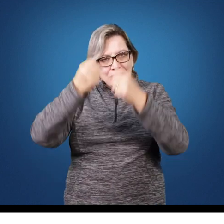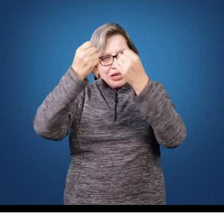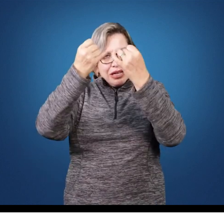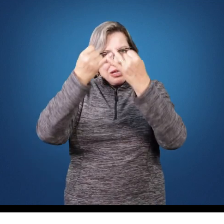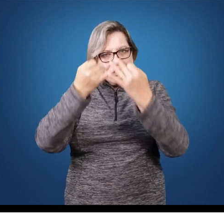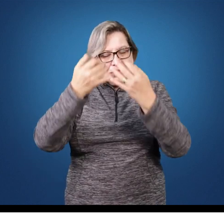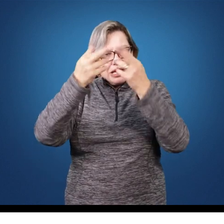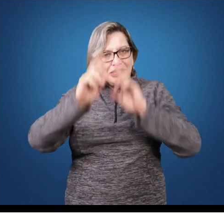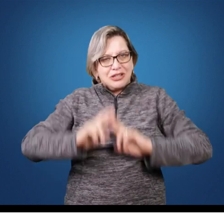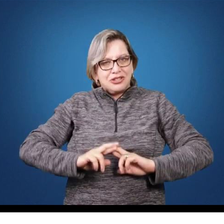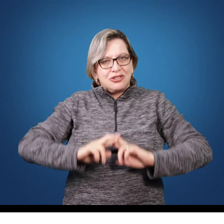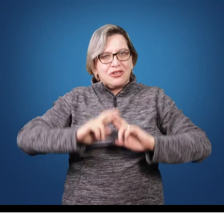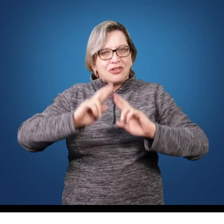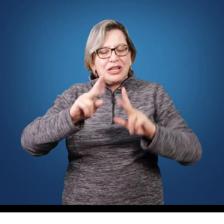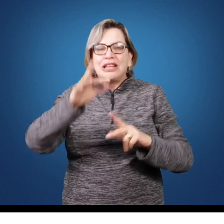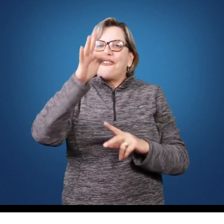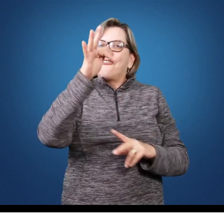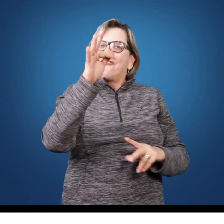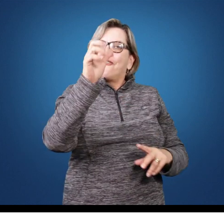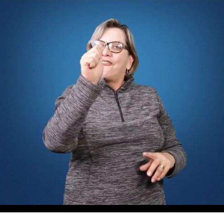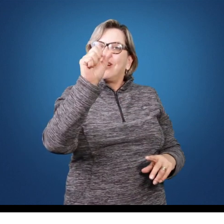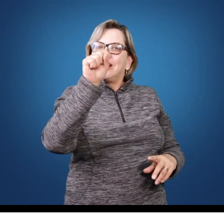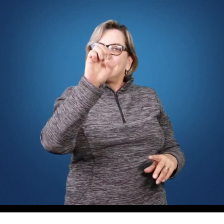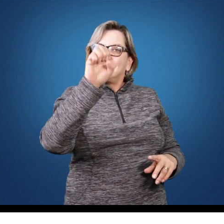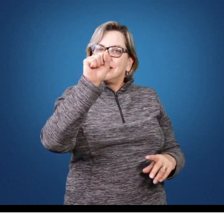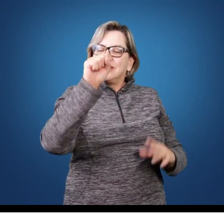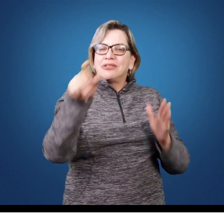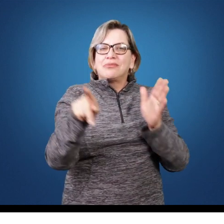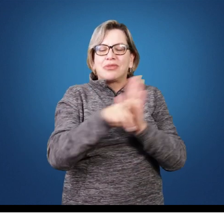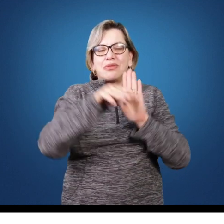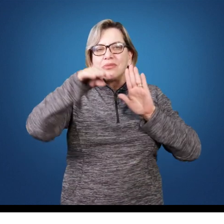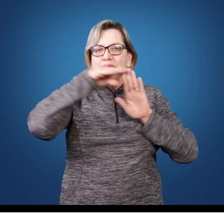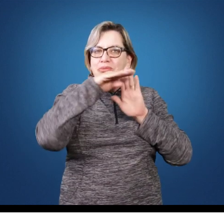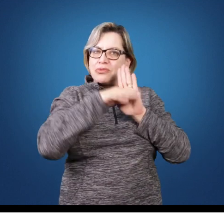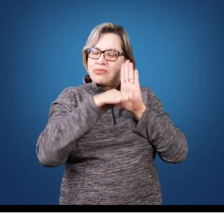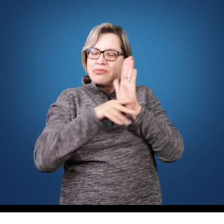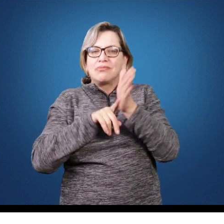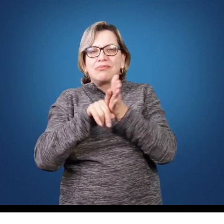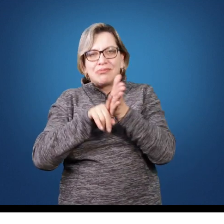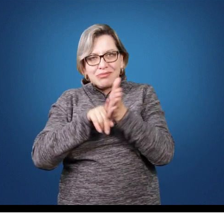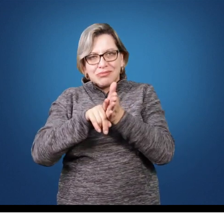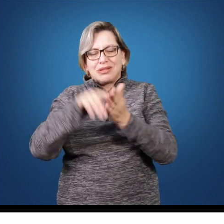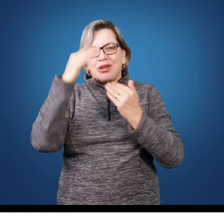sobre as diferentes fases da estruturação de um projeto de pesquisa. Obrigada.